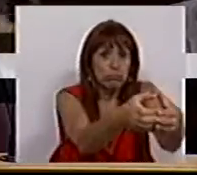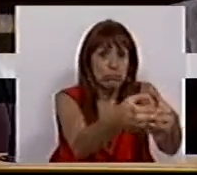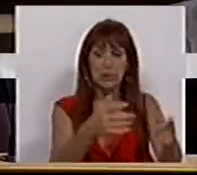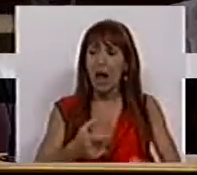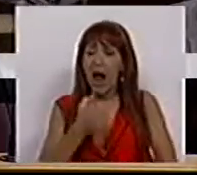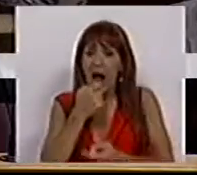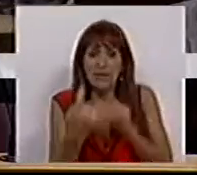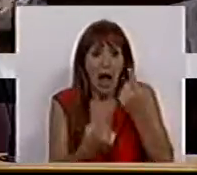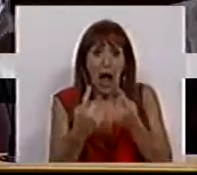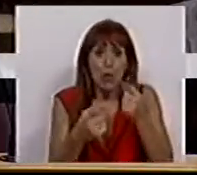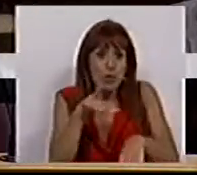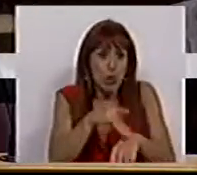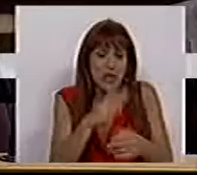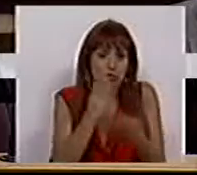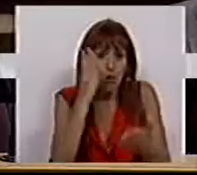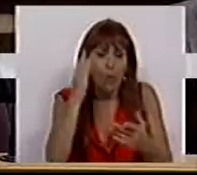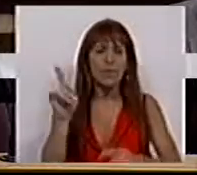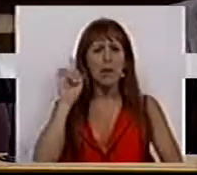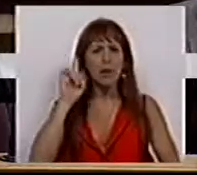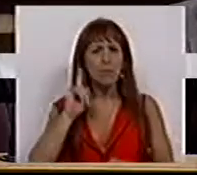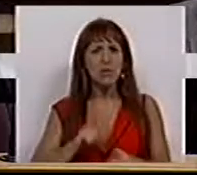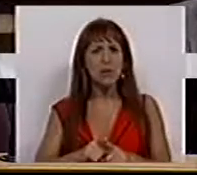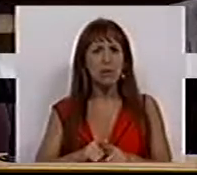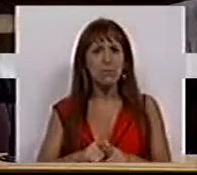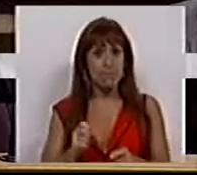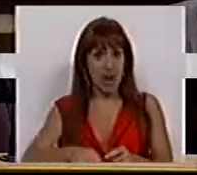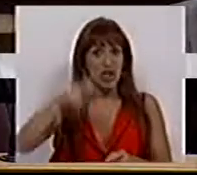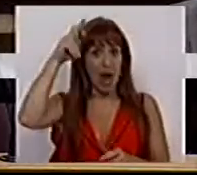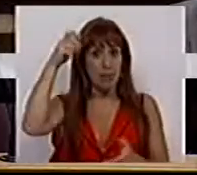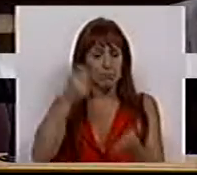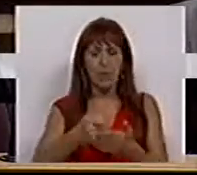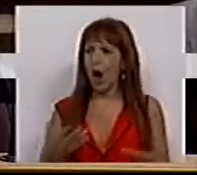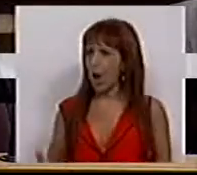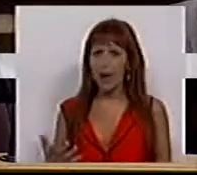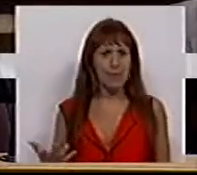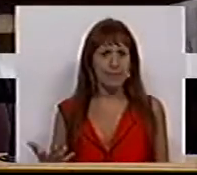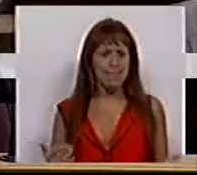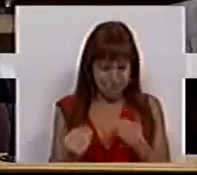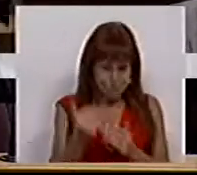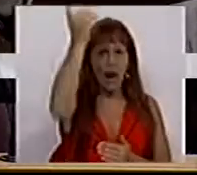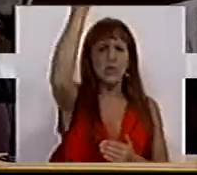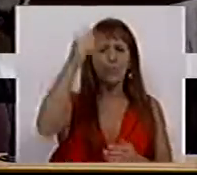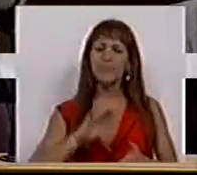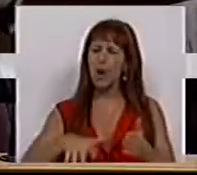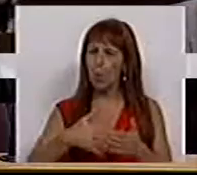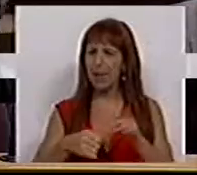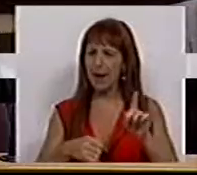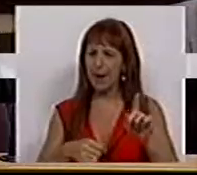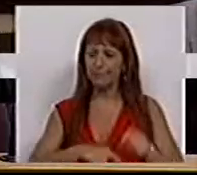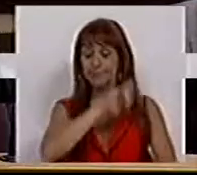apenas para algumas doenças e, sobretudo, mais caro do que é atualmente. Este é o plano.